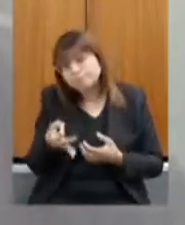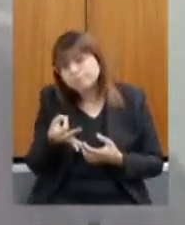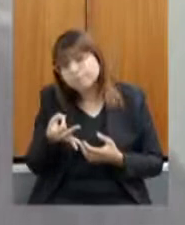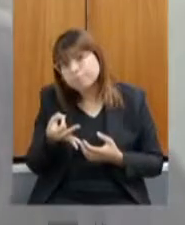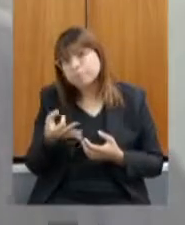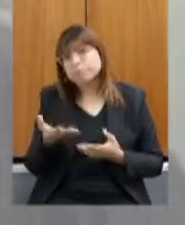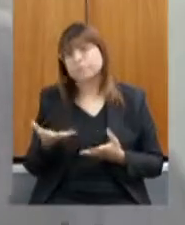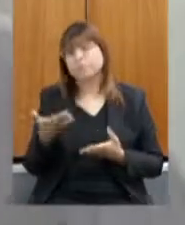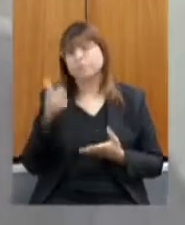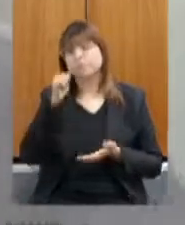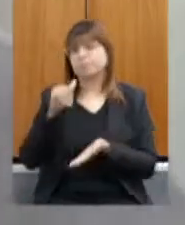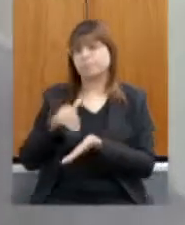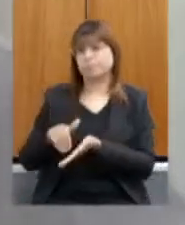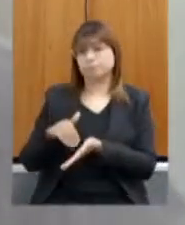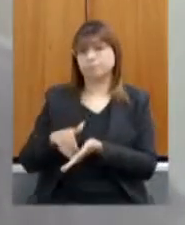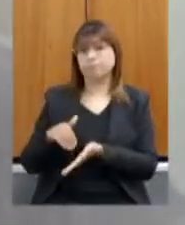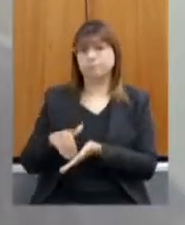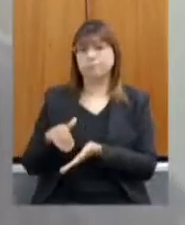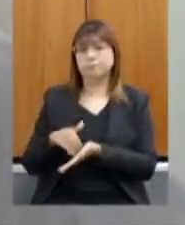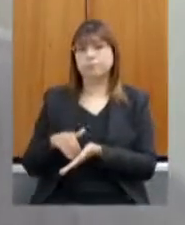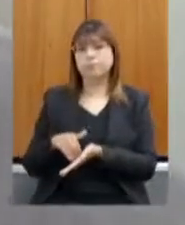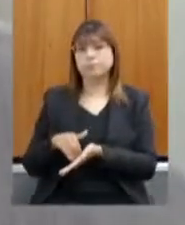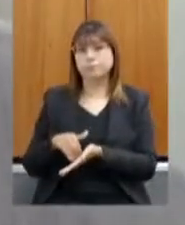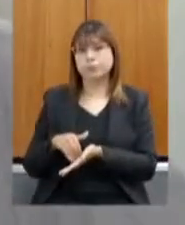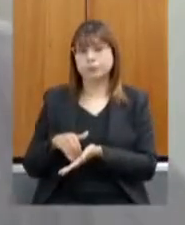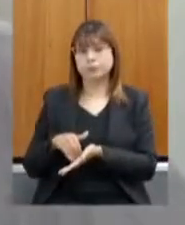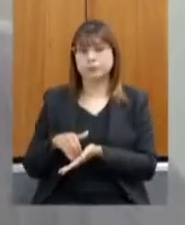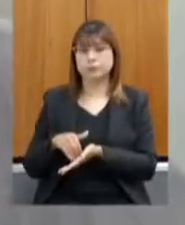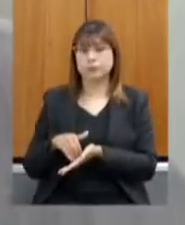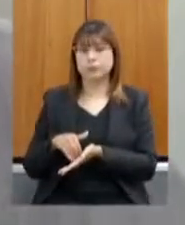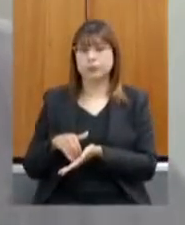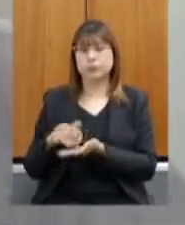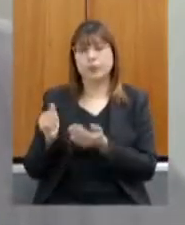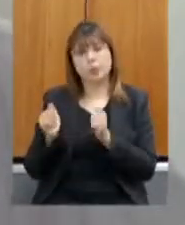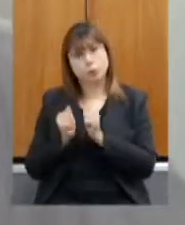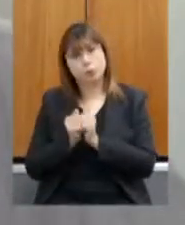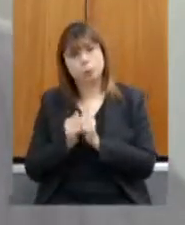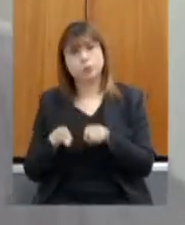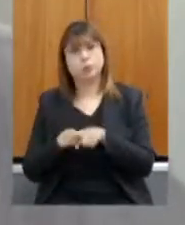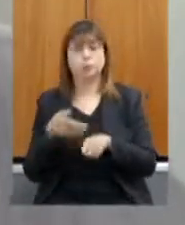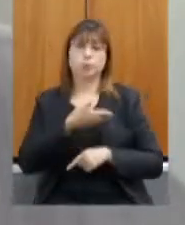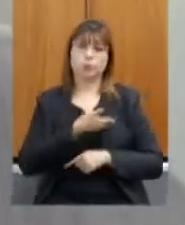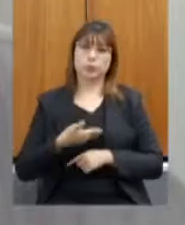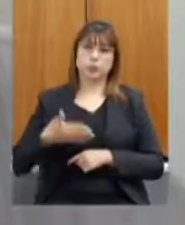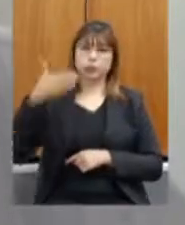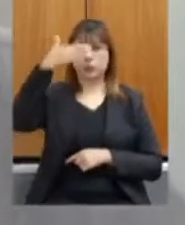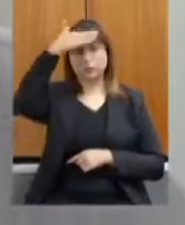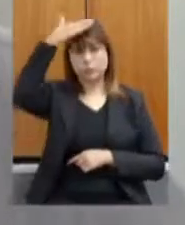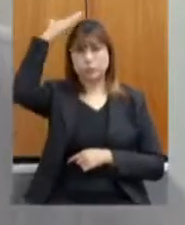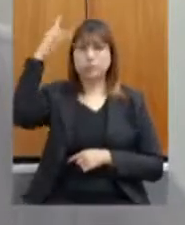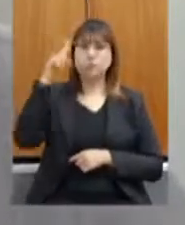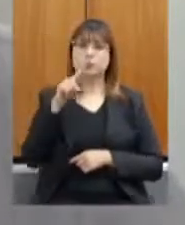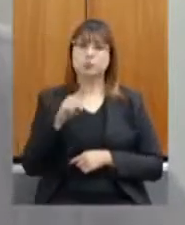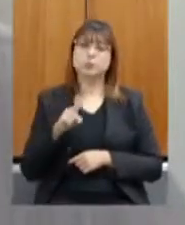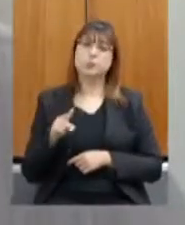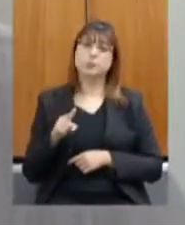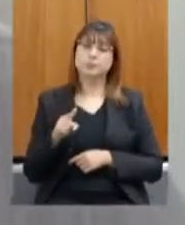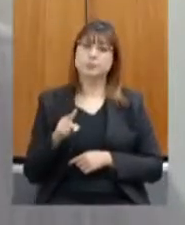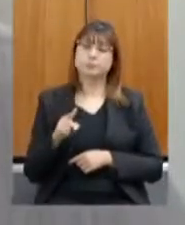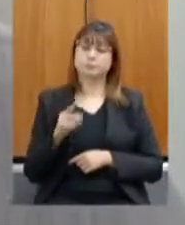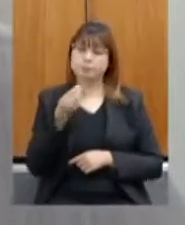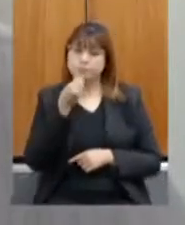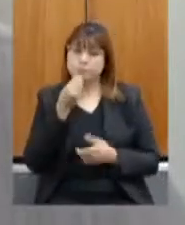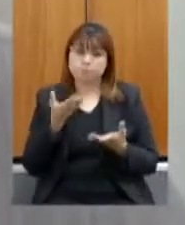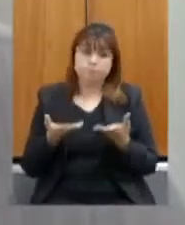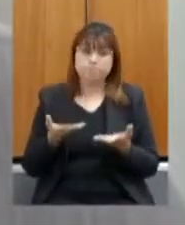a nossa secretária para que junto com o nosso governador Zema possa estar de